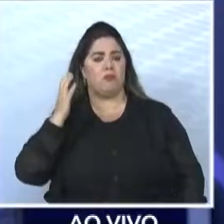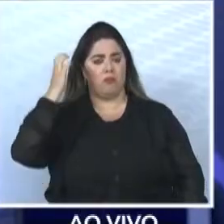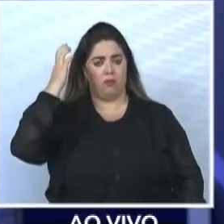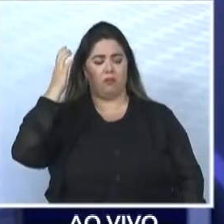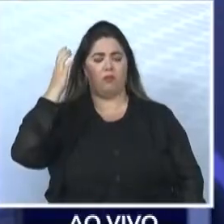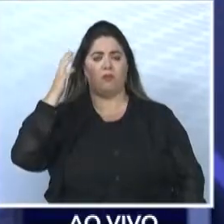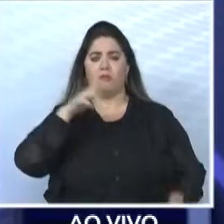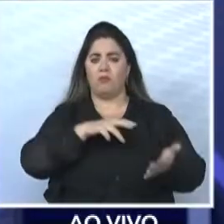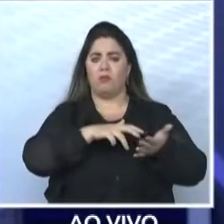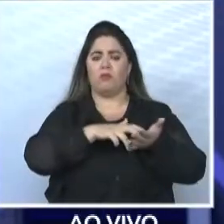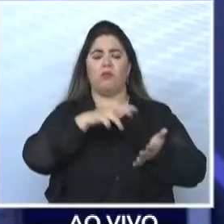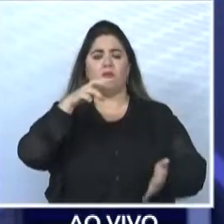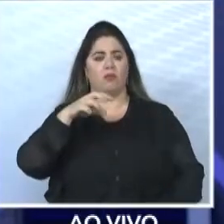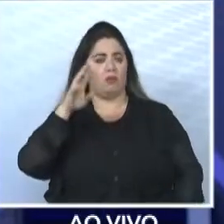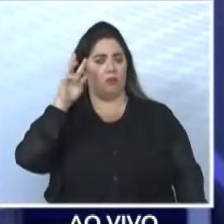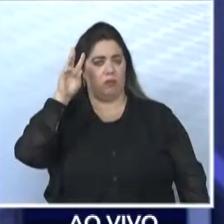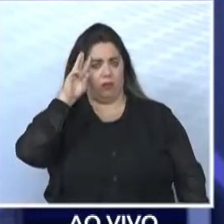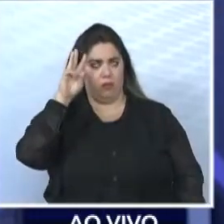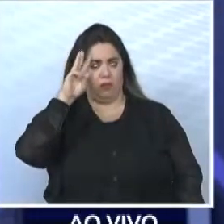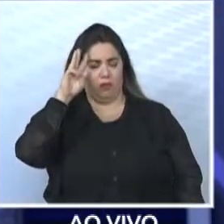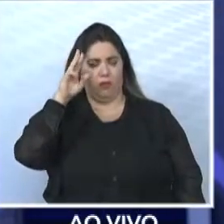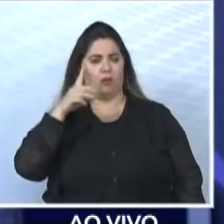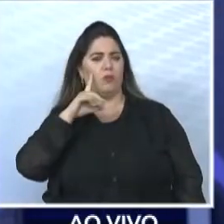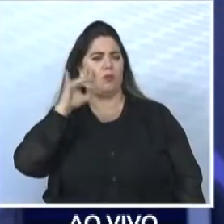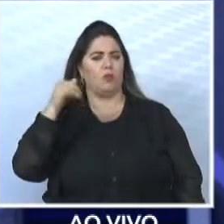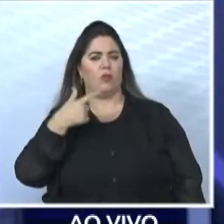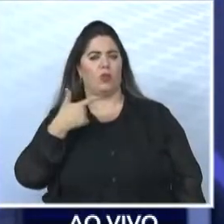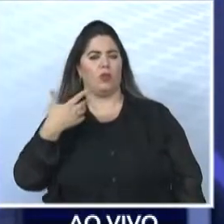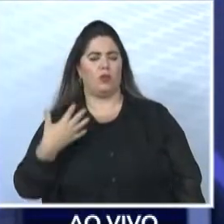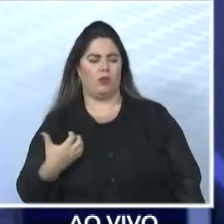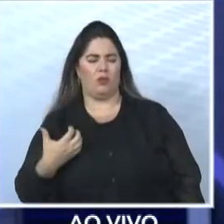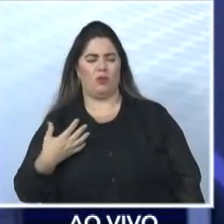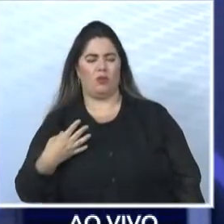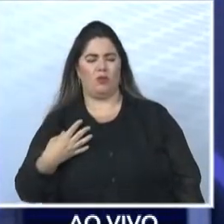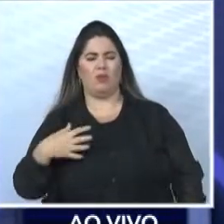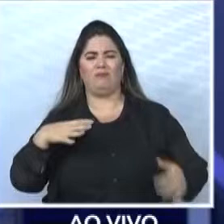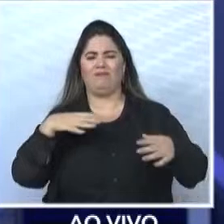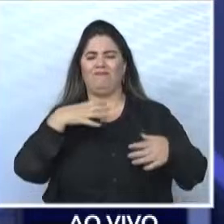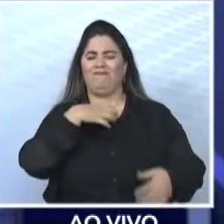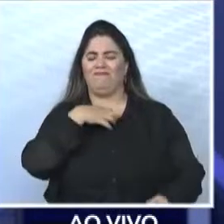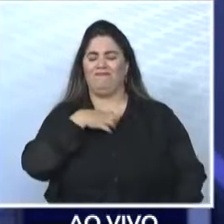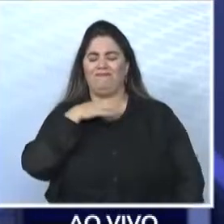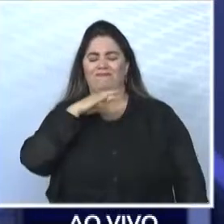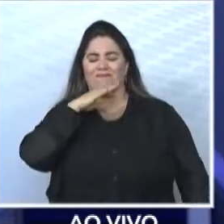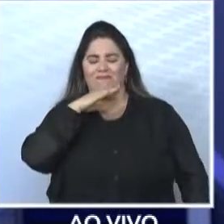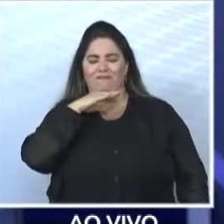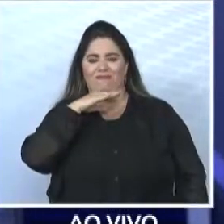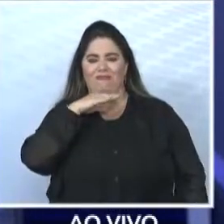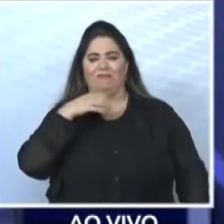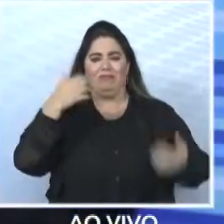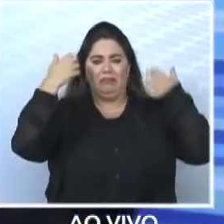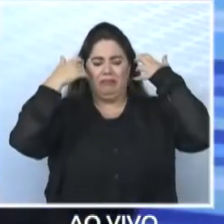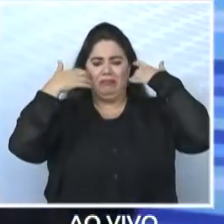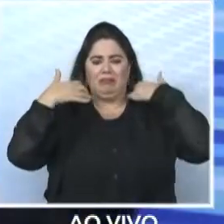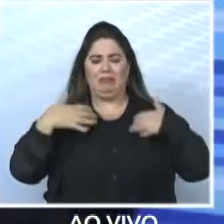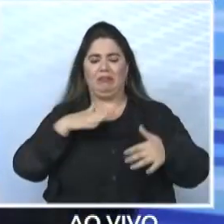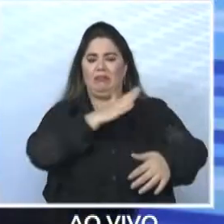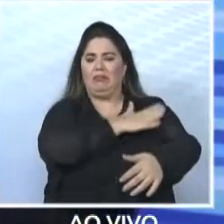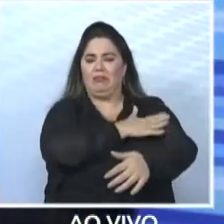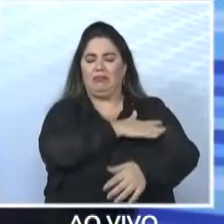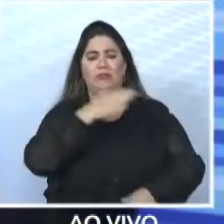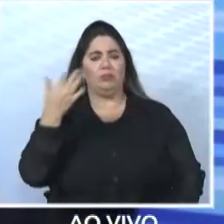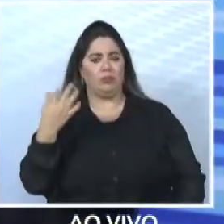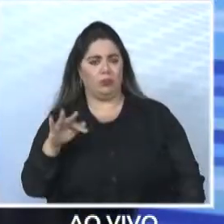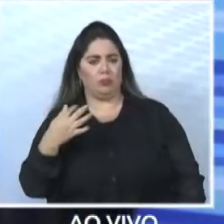terça-feira, dia 24, sentiu-se indisposta com calafrios e dores musculares. A candidata interrompeu sua agenda.